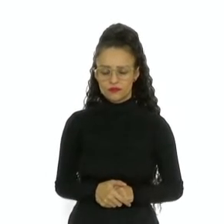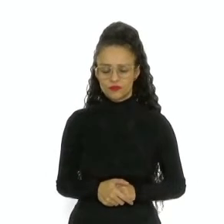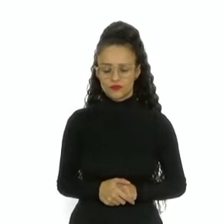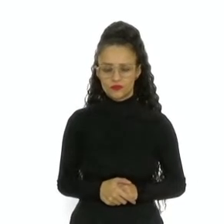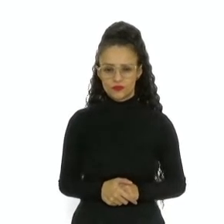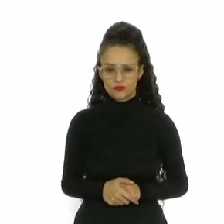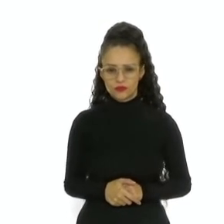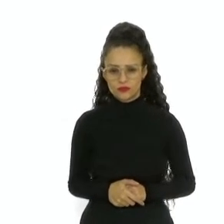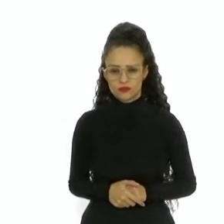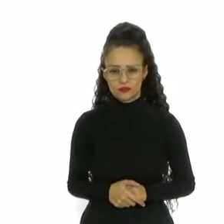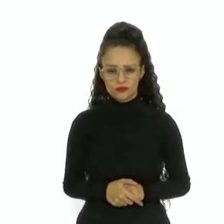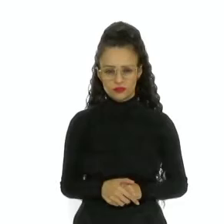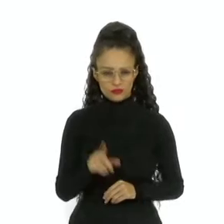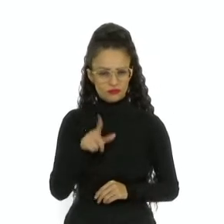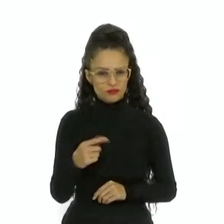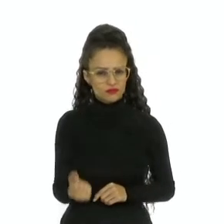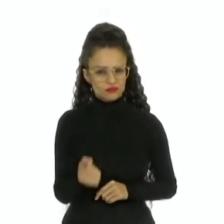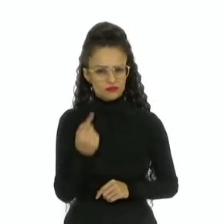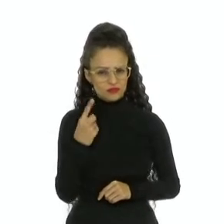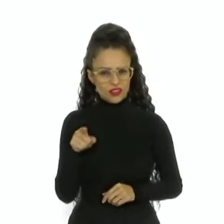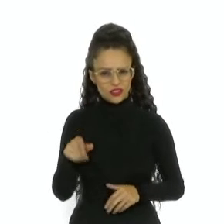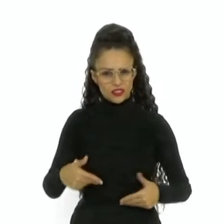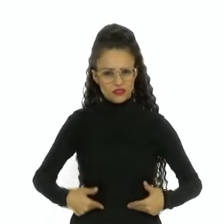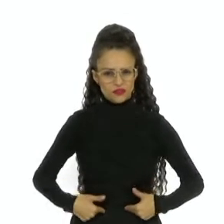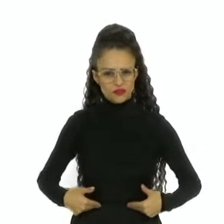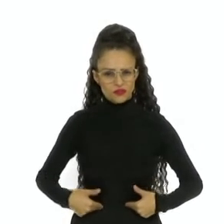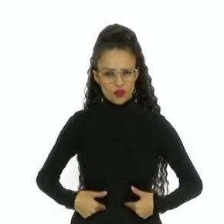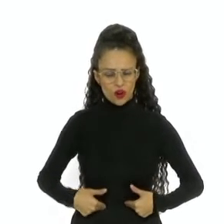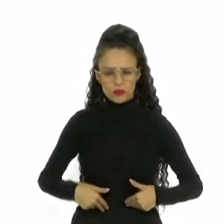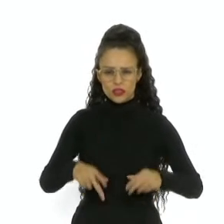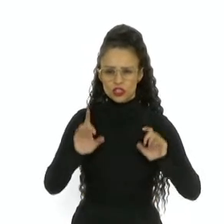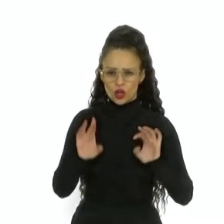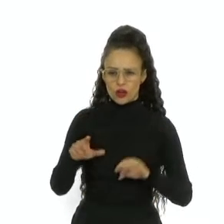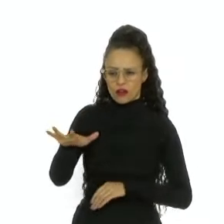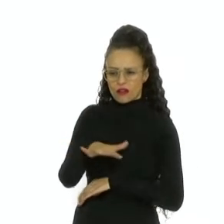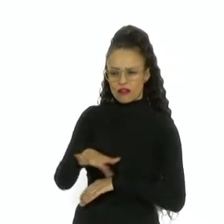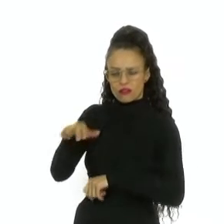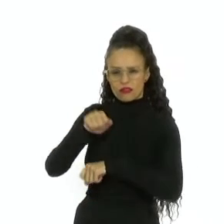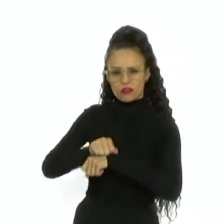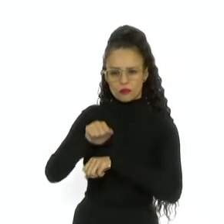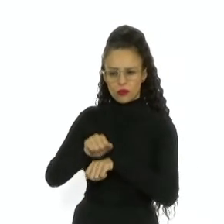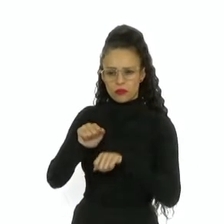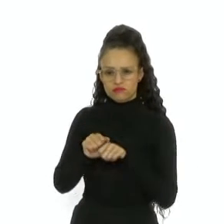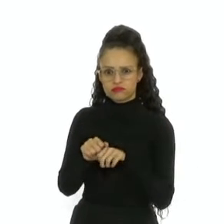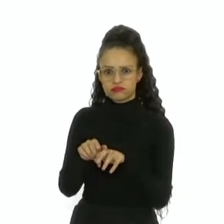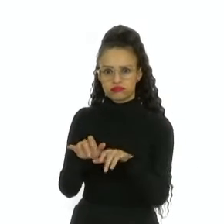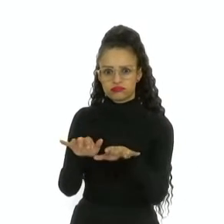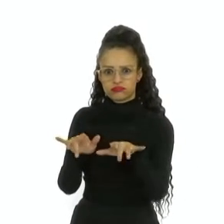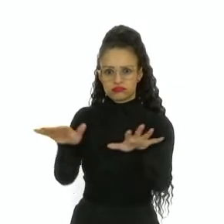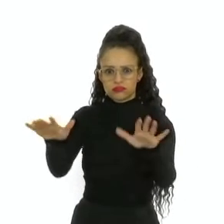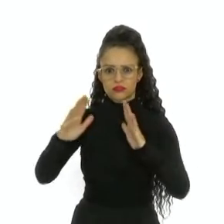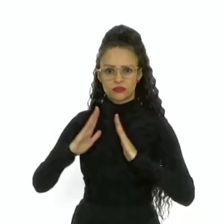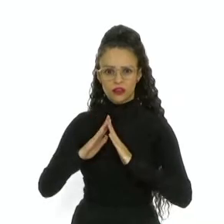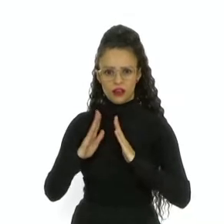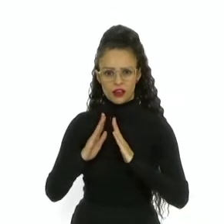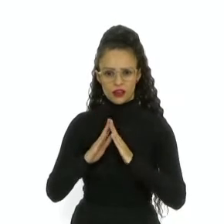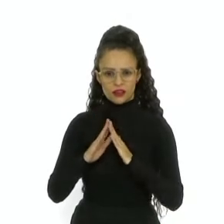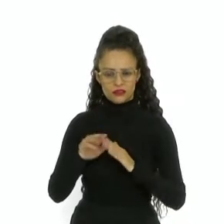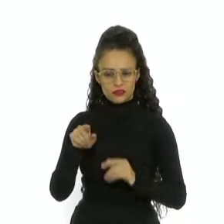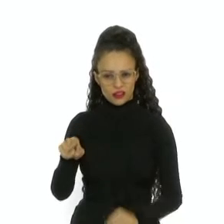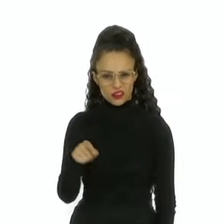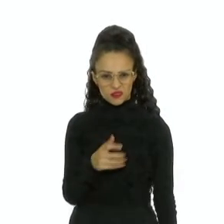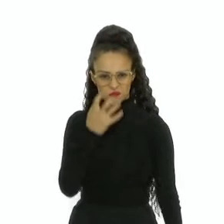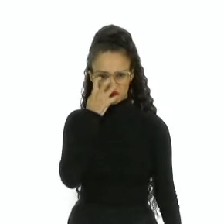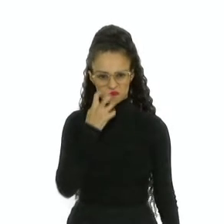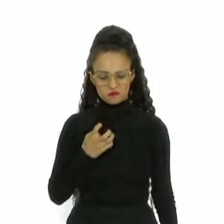Então, que rainha estranha é essa que só reina na miséria, que entra em milhões de lares sem sorrir com uma